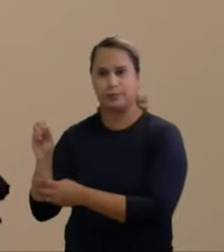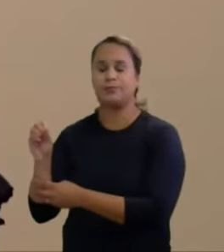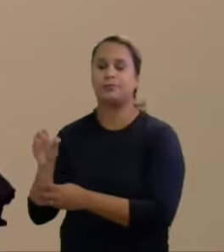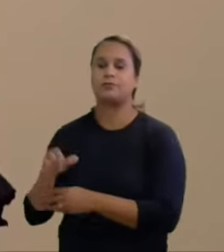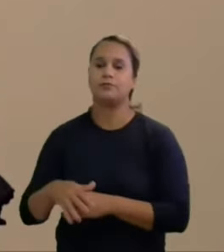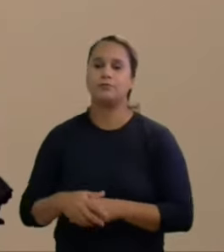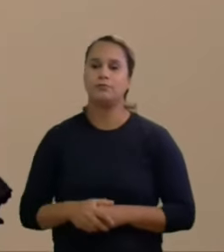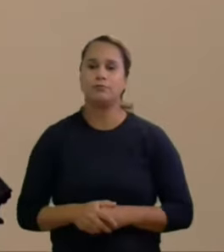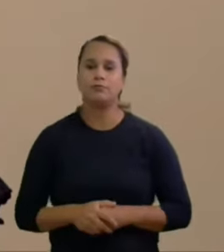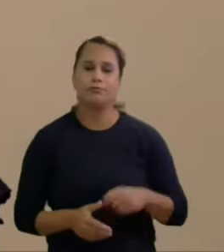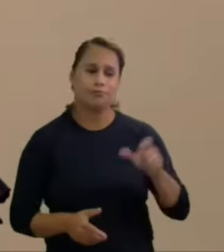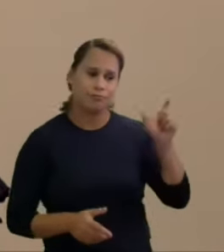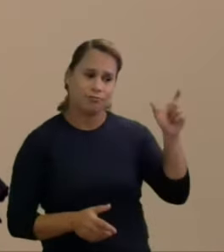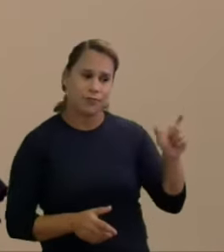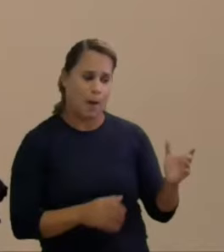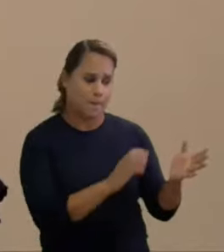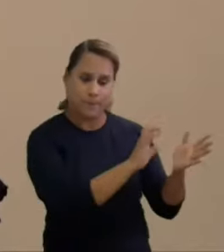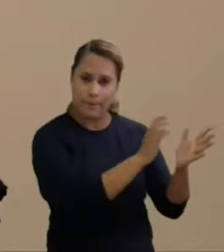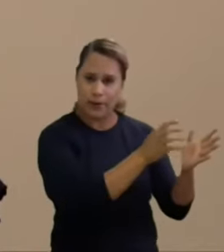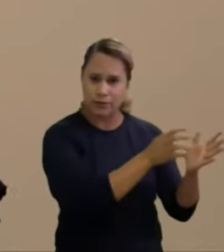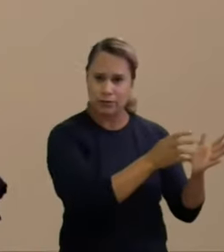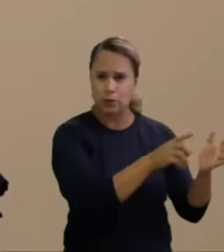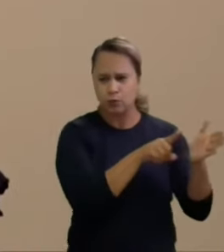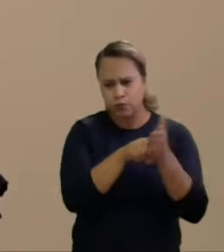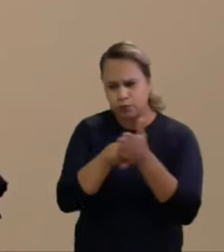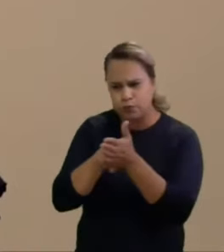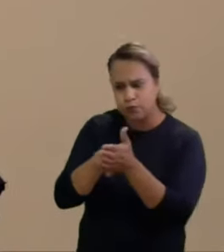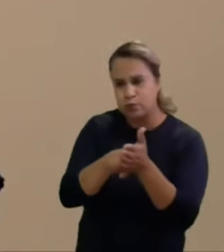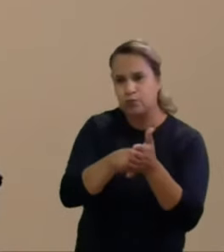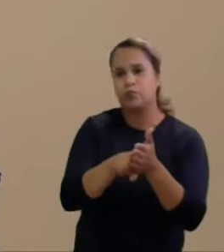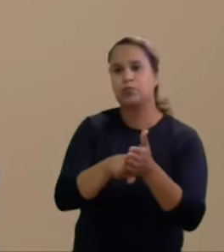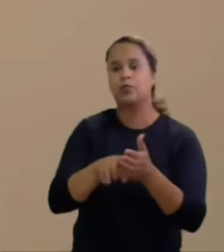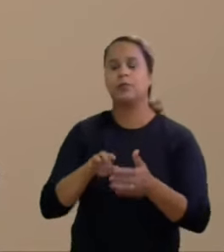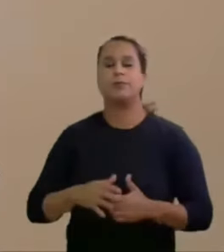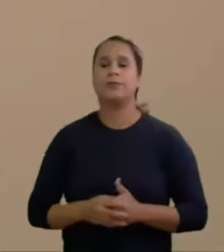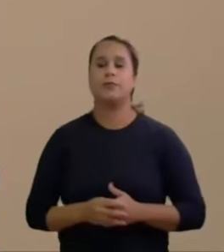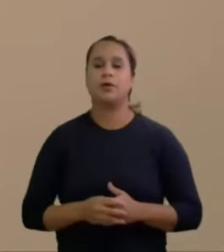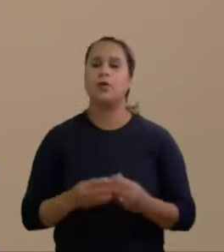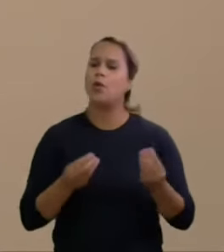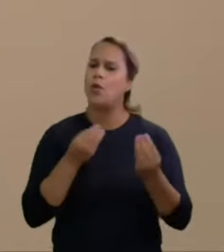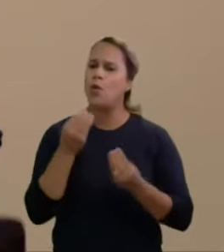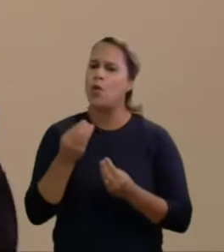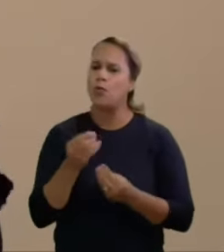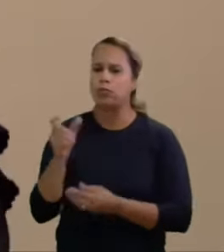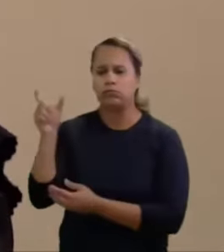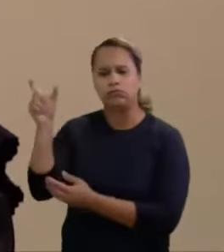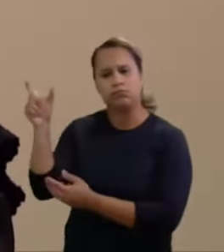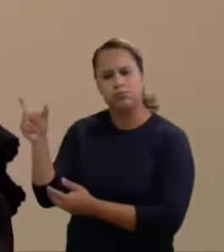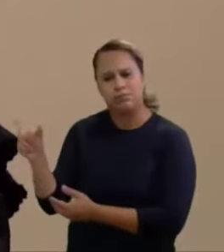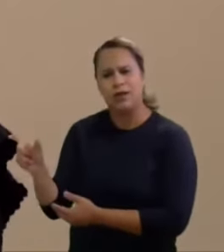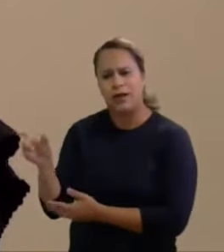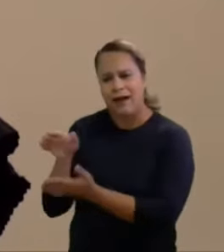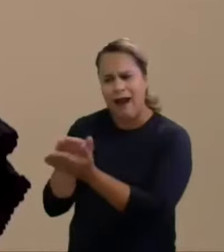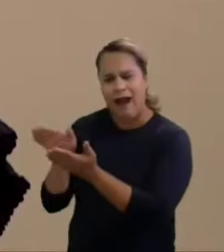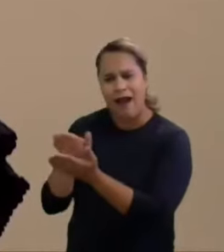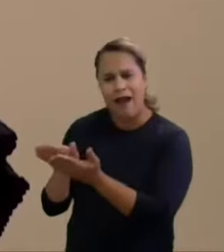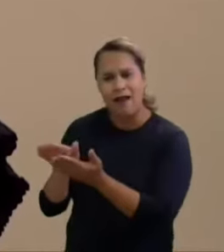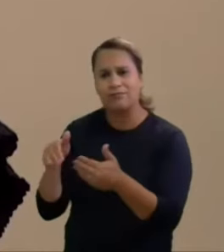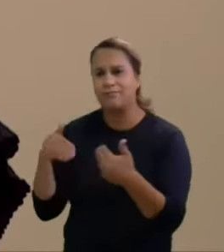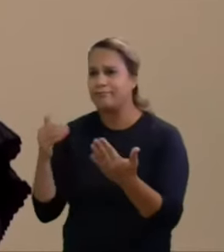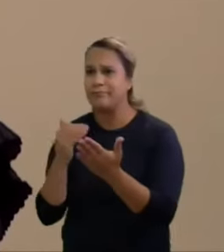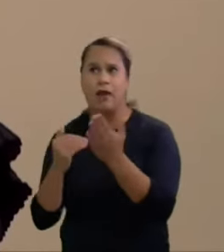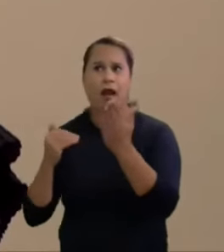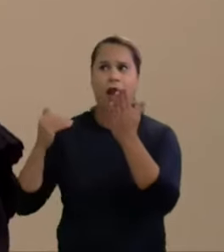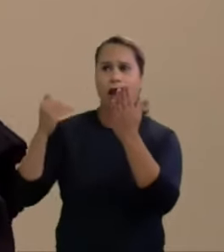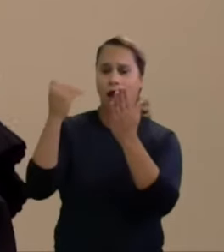seriam os partidos que ingressaram à ação. Como saber se os gastos do investigado constituem outlier, ou